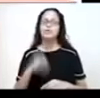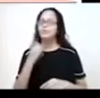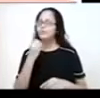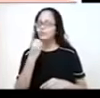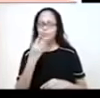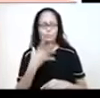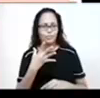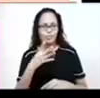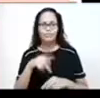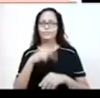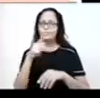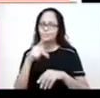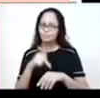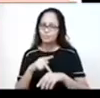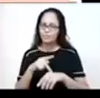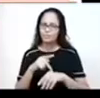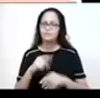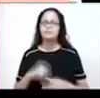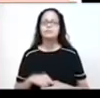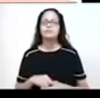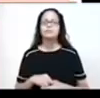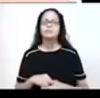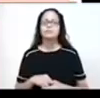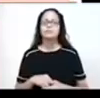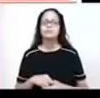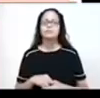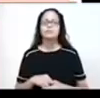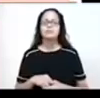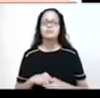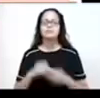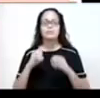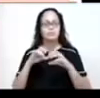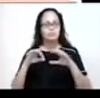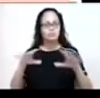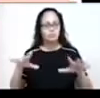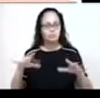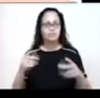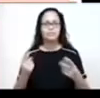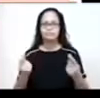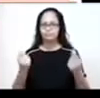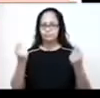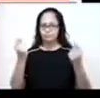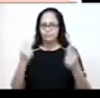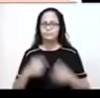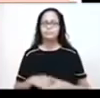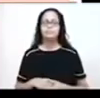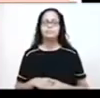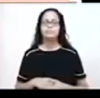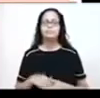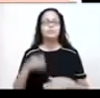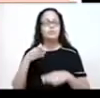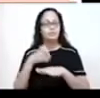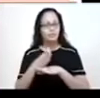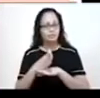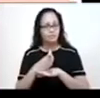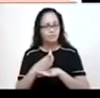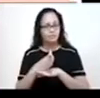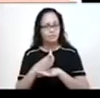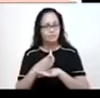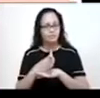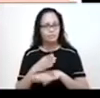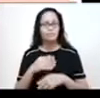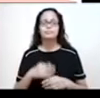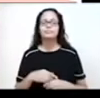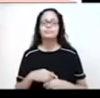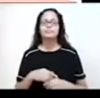eficientes. E nos países mais desenvolvidos, com uma maior distribuição de renda, há um maior acesso aí, de maneira geral, aos